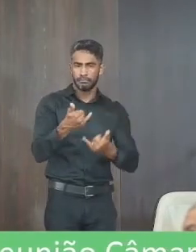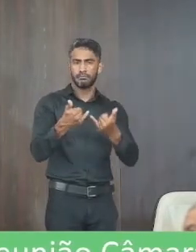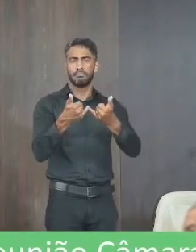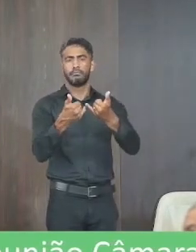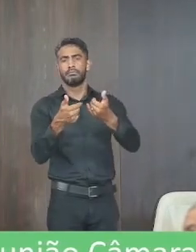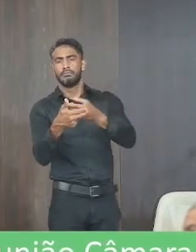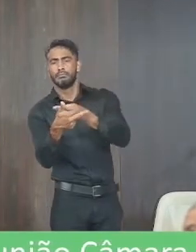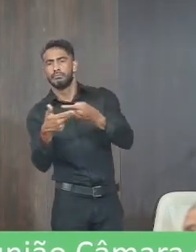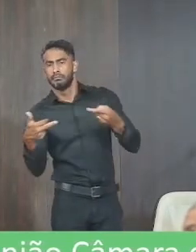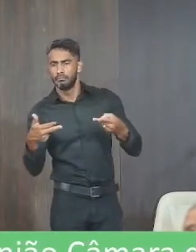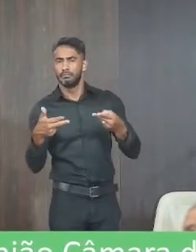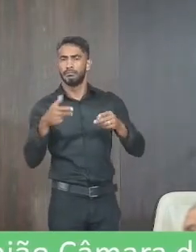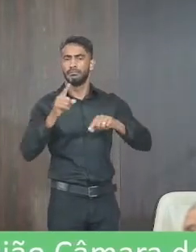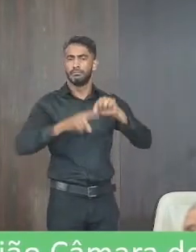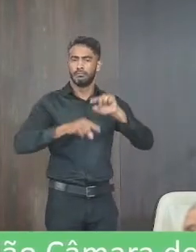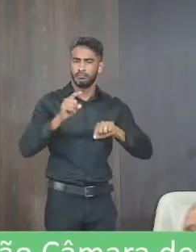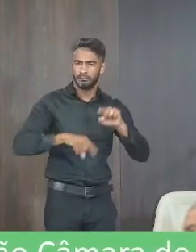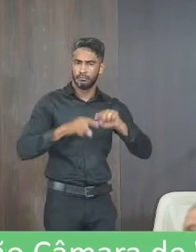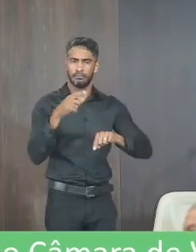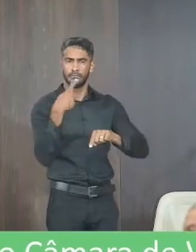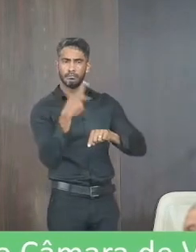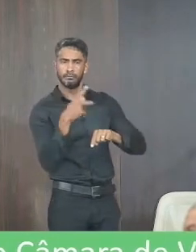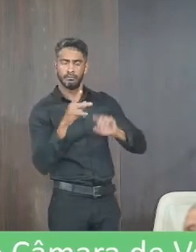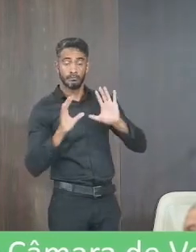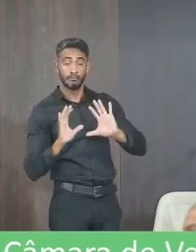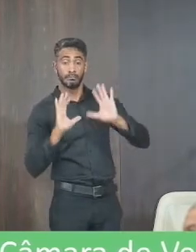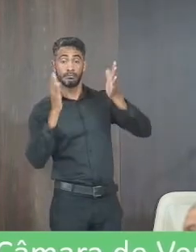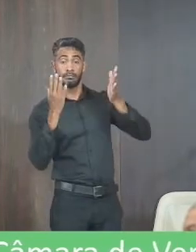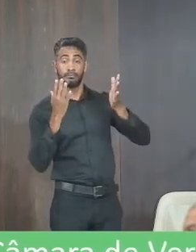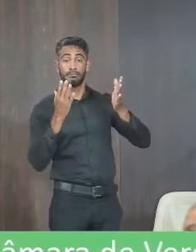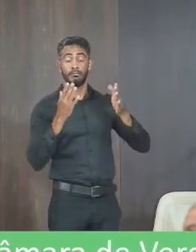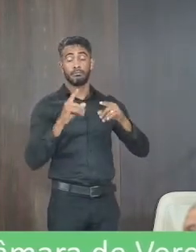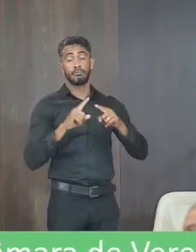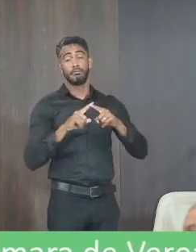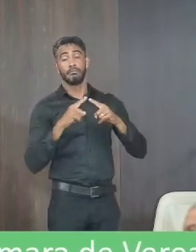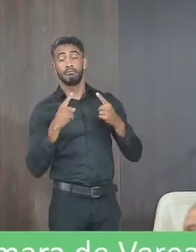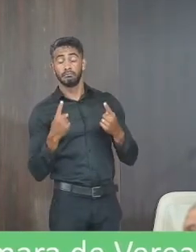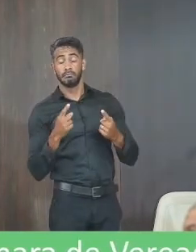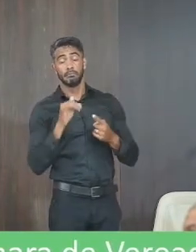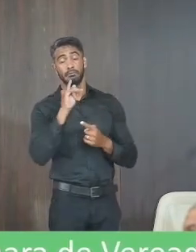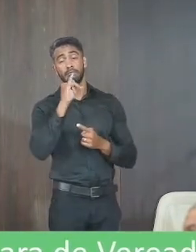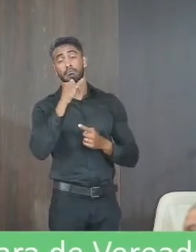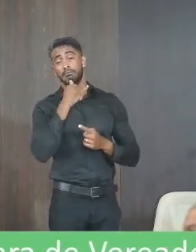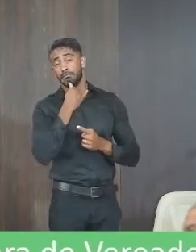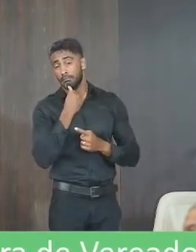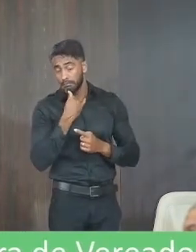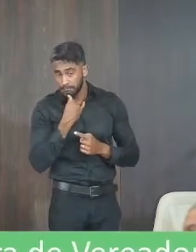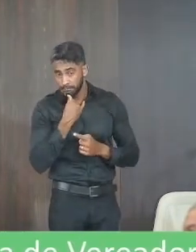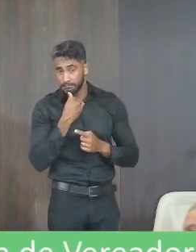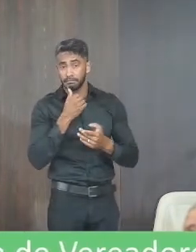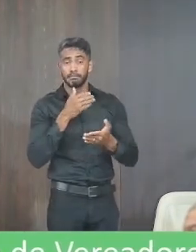alguns instrumentos para realizar a festividade e infelizmente foi impedida de